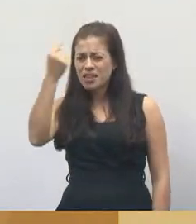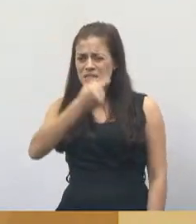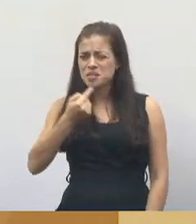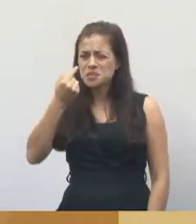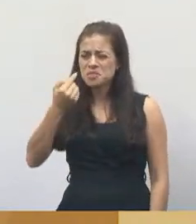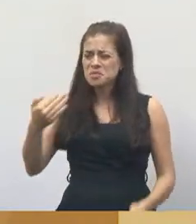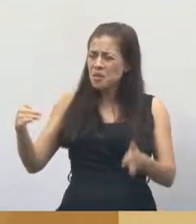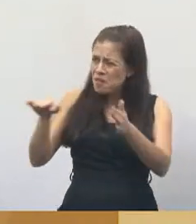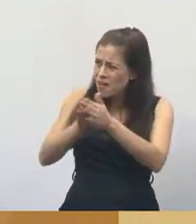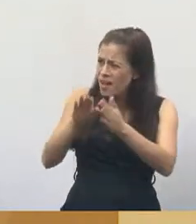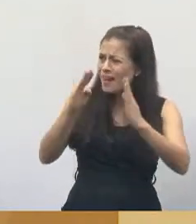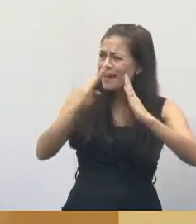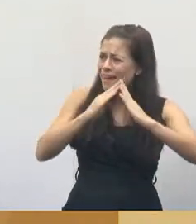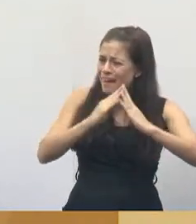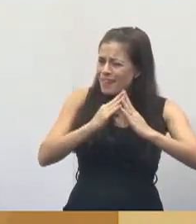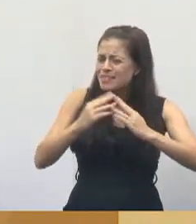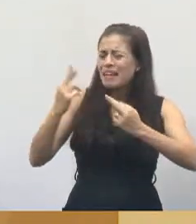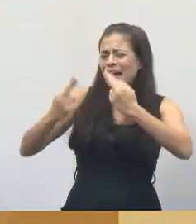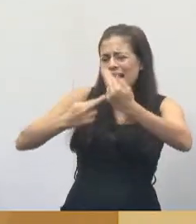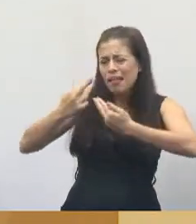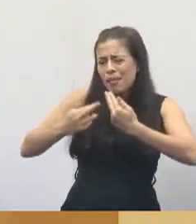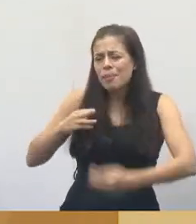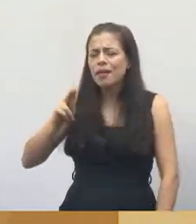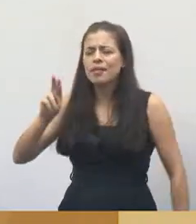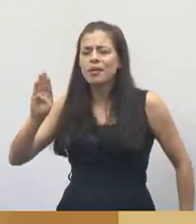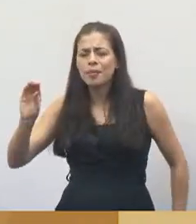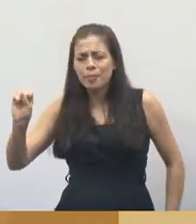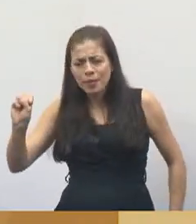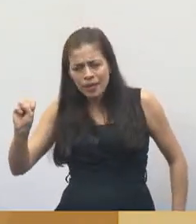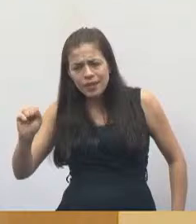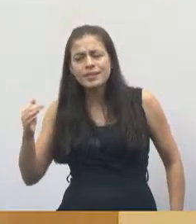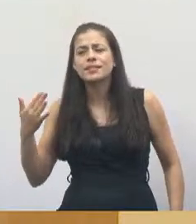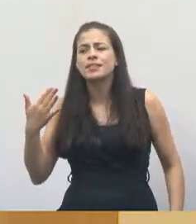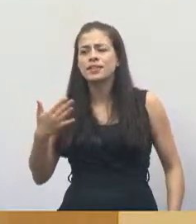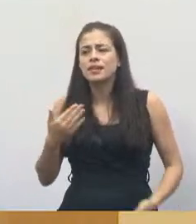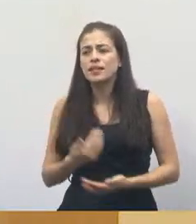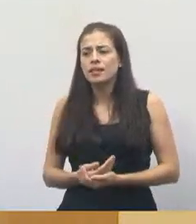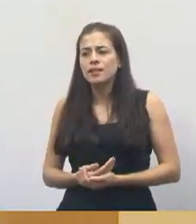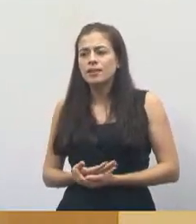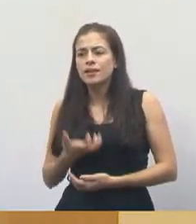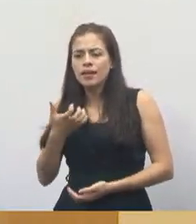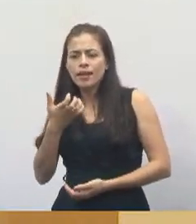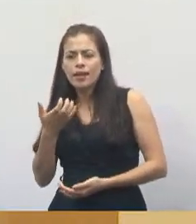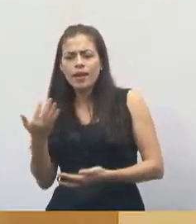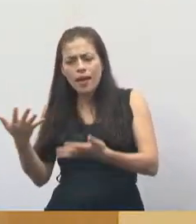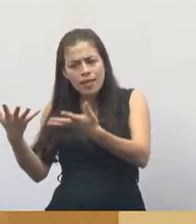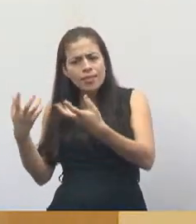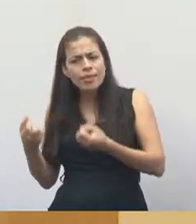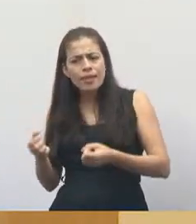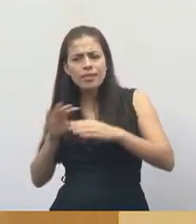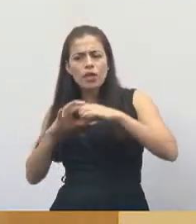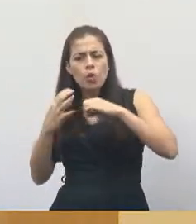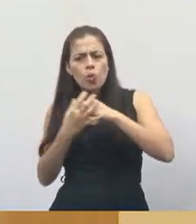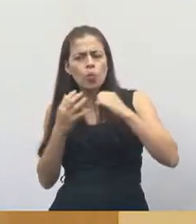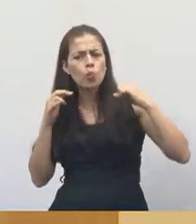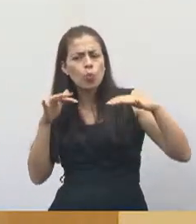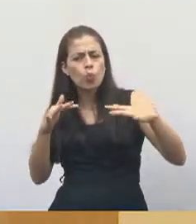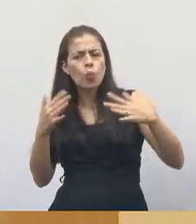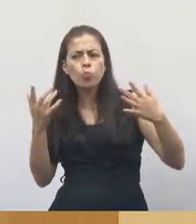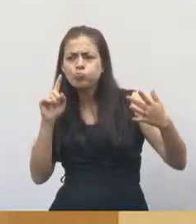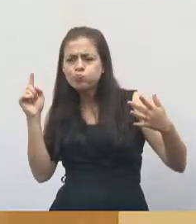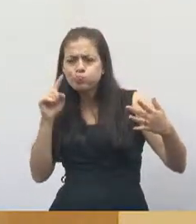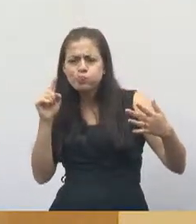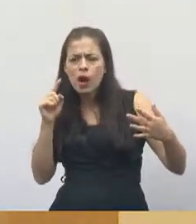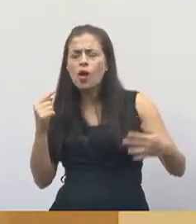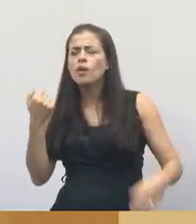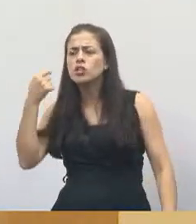Eu dei atenção por ele. Queria que atendesse lá o coronavírus. Eu falei, não, aí não tem de coronavírus, se você está tossindo